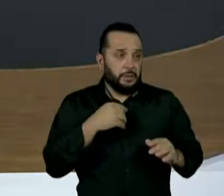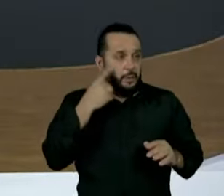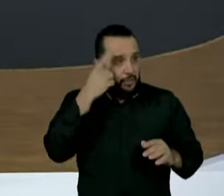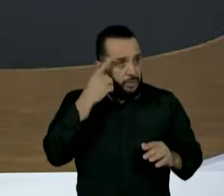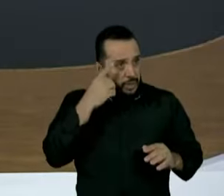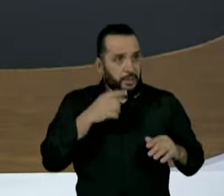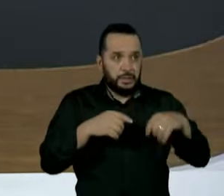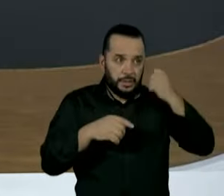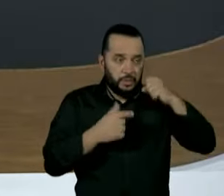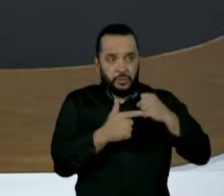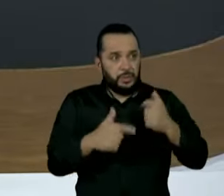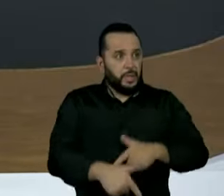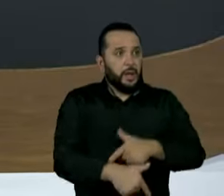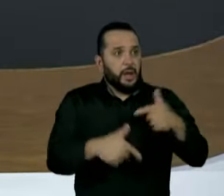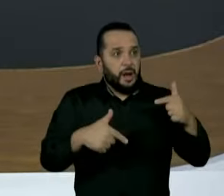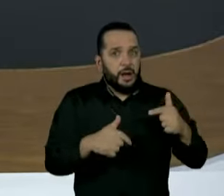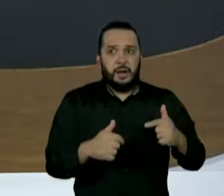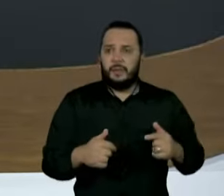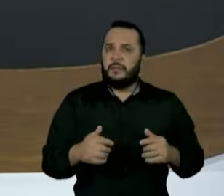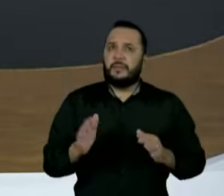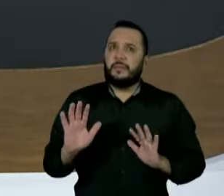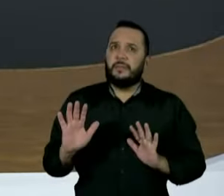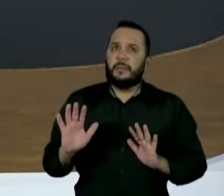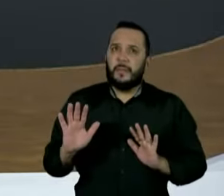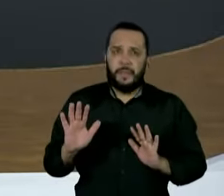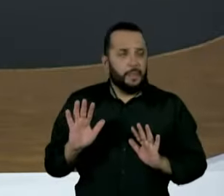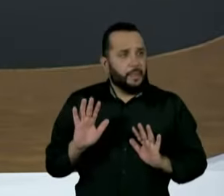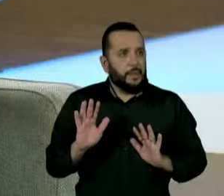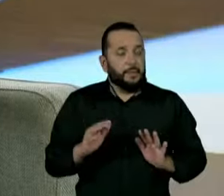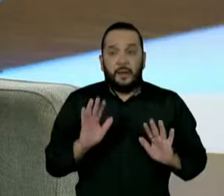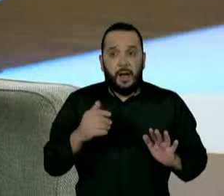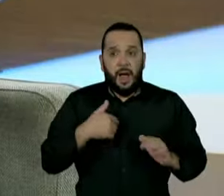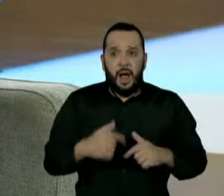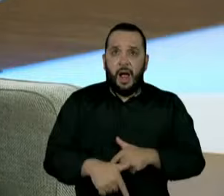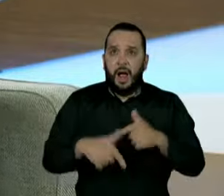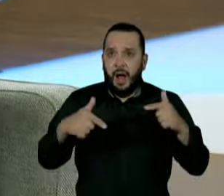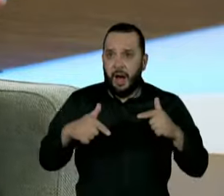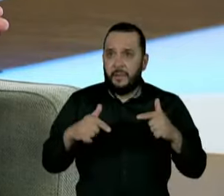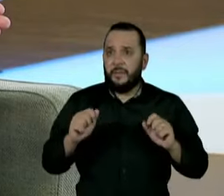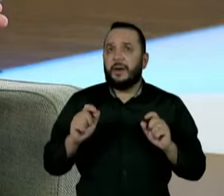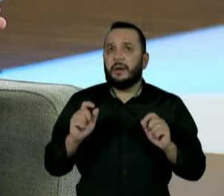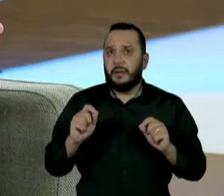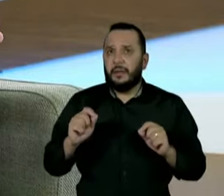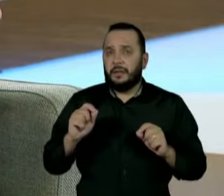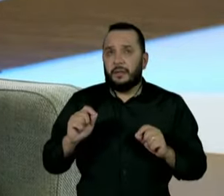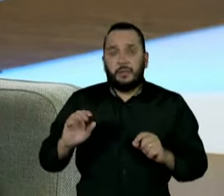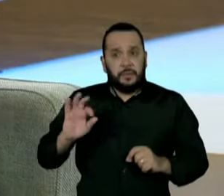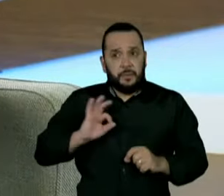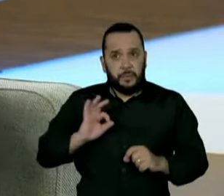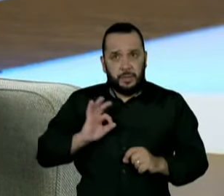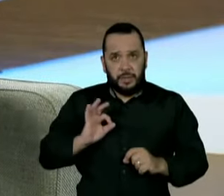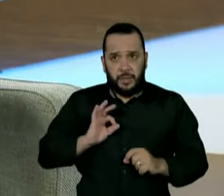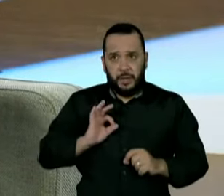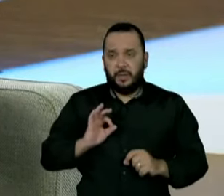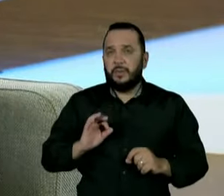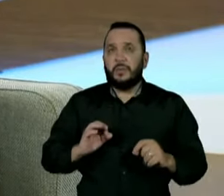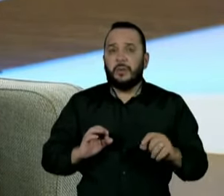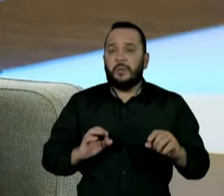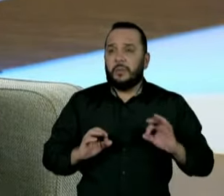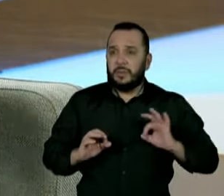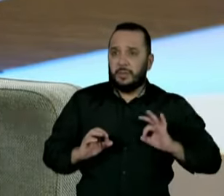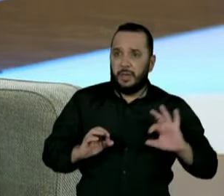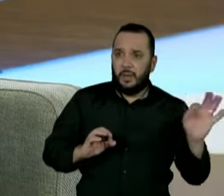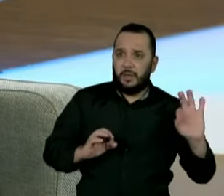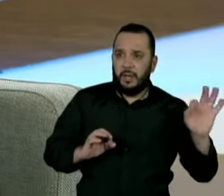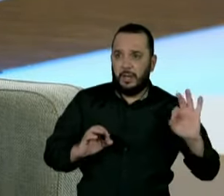que separa um policial do não policial são as